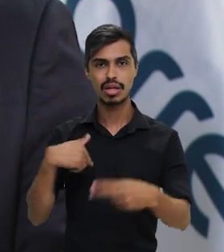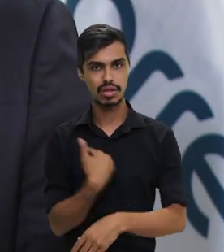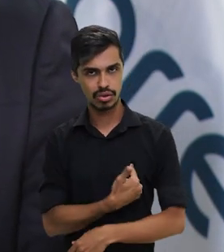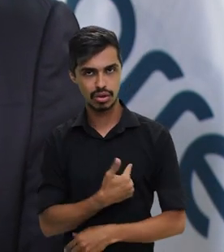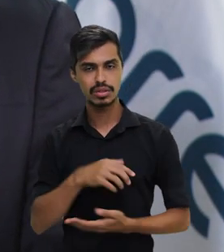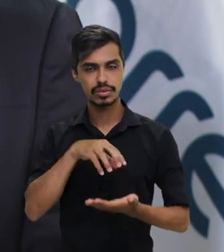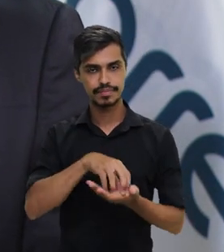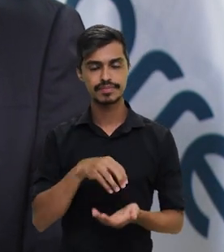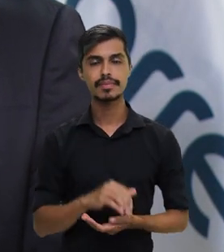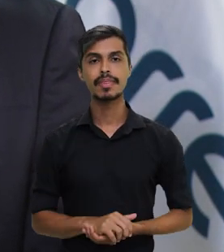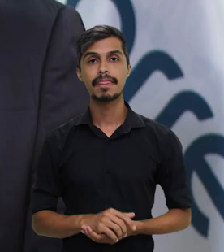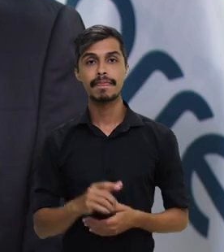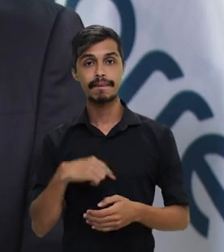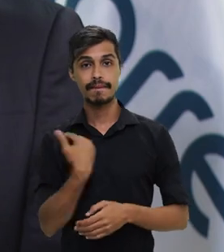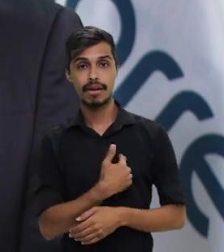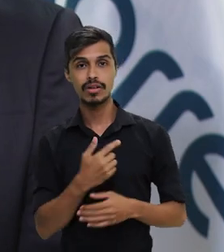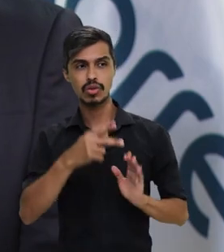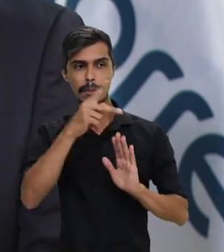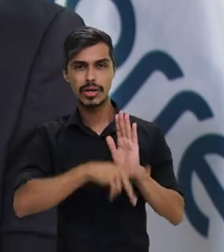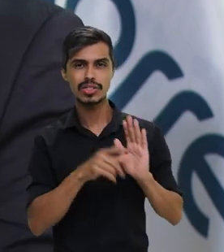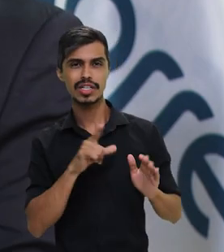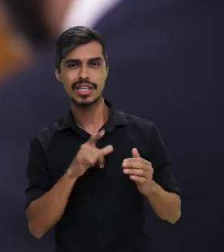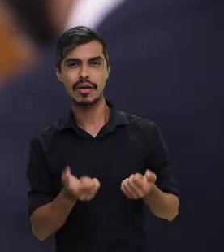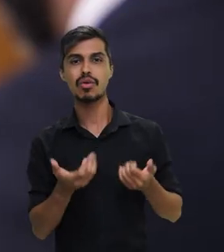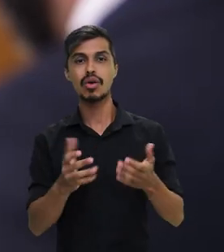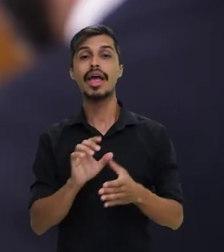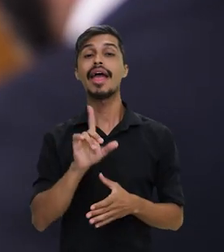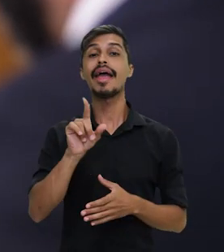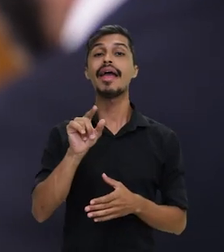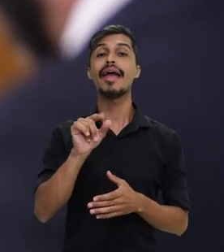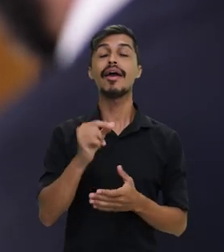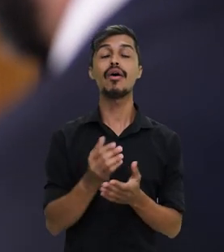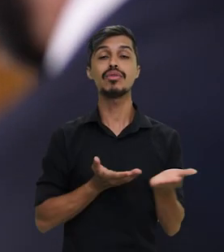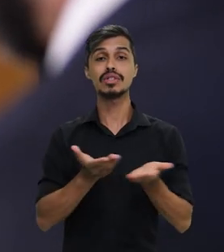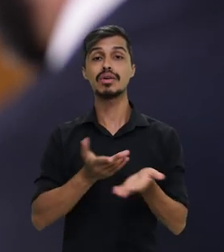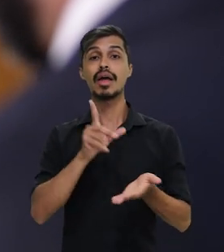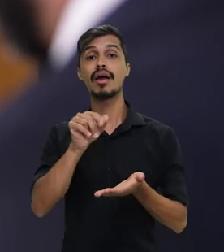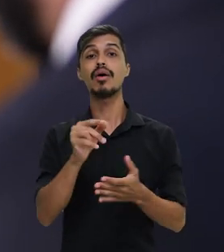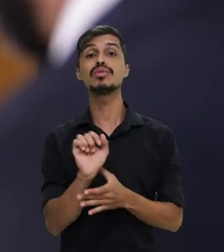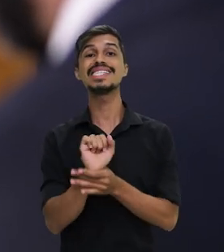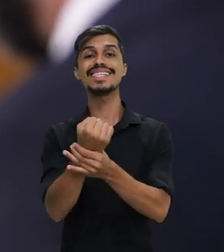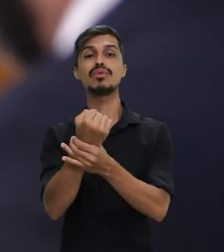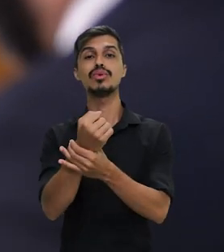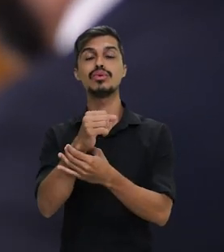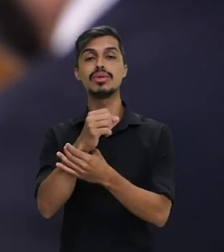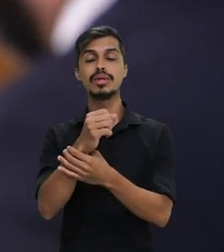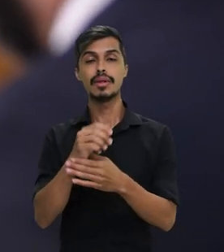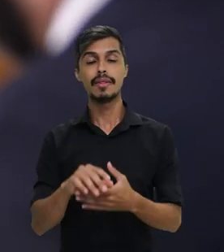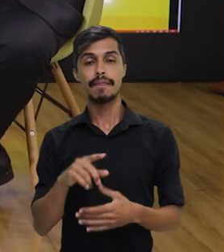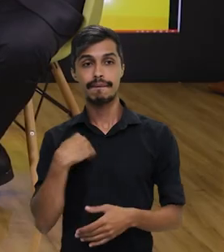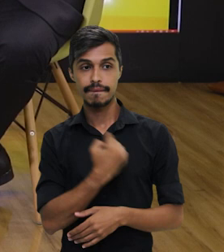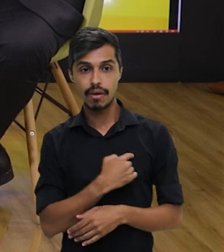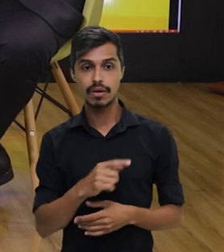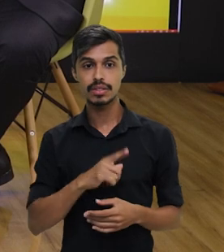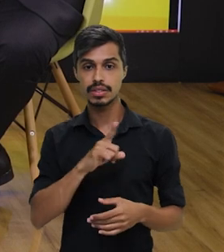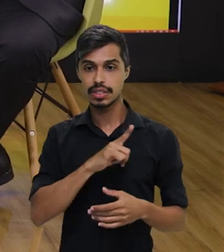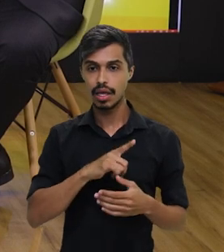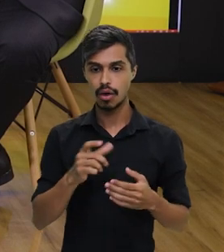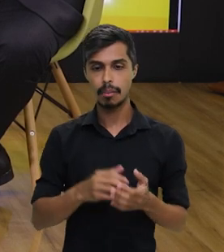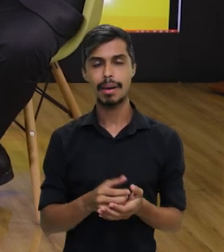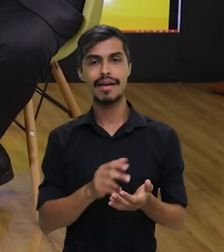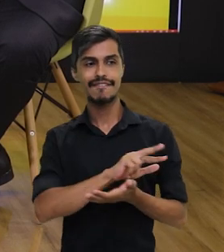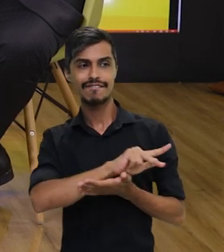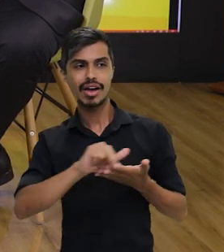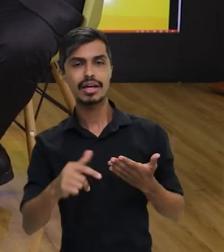Recentemente, até lançamos um produto que é muito interessante, que é o seguro para a população de baixa renda. Então, nós vamos ter alguma cesta de produtos ali